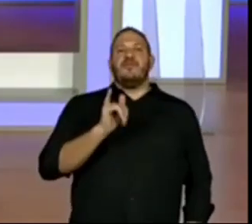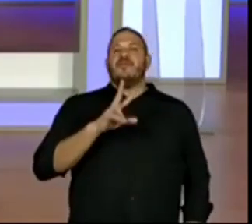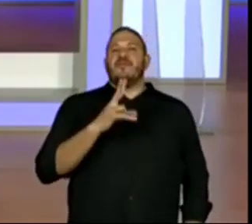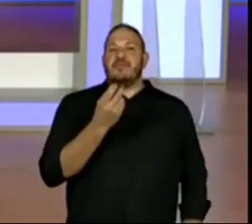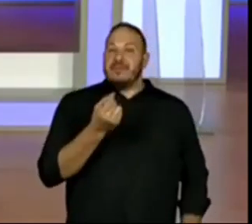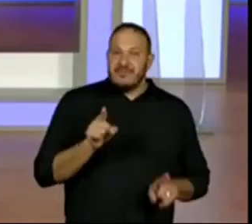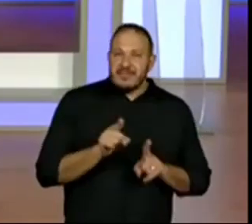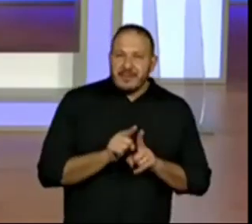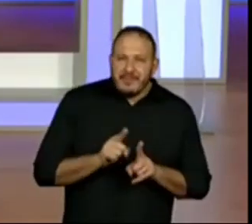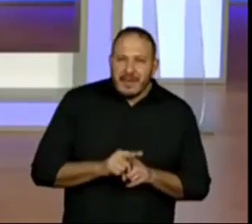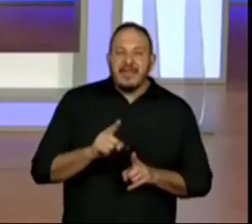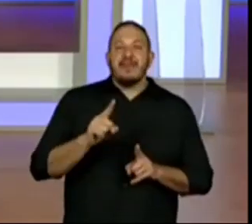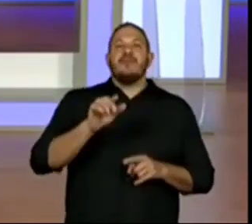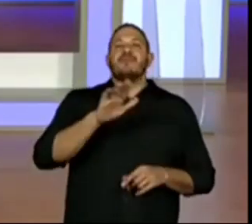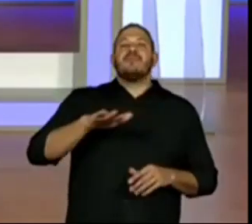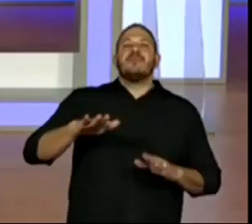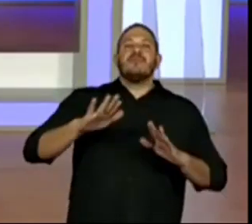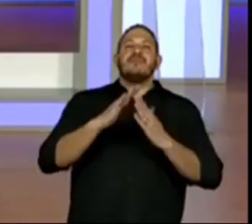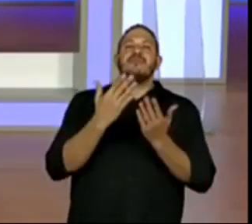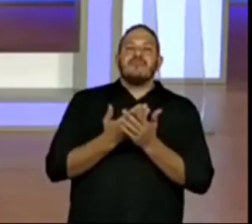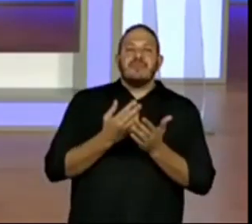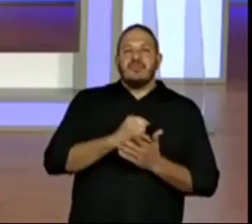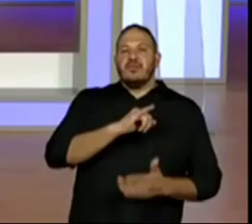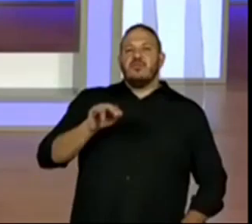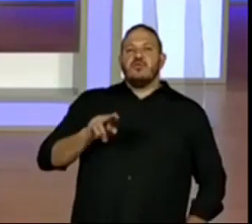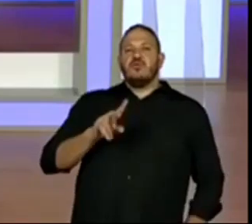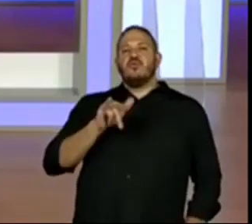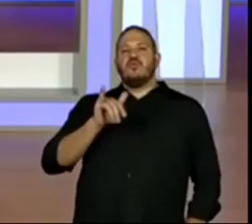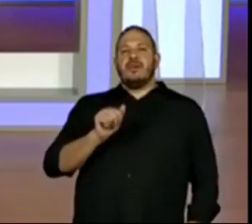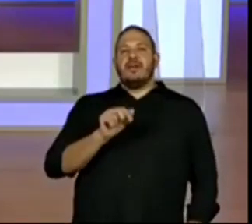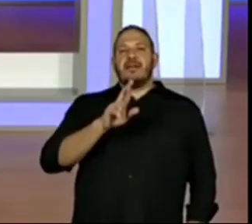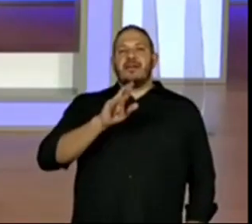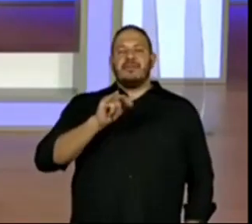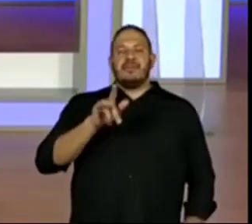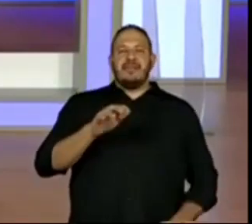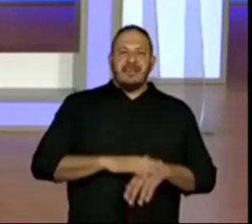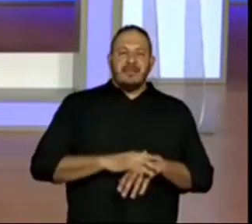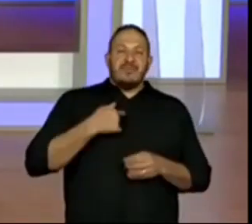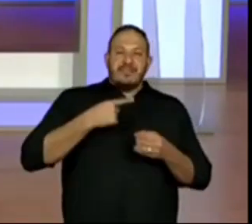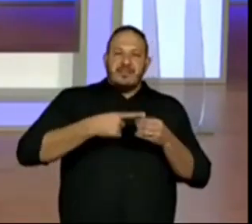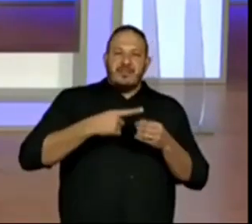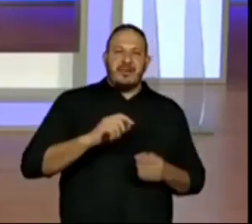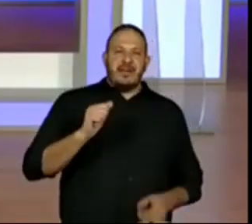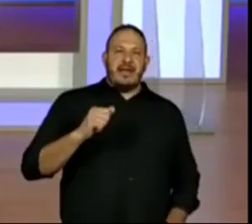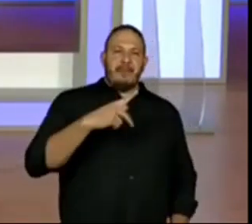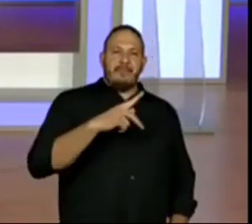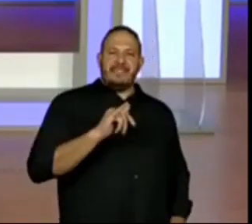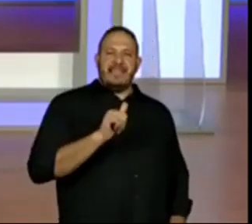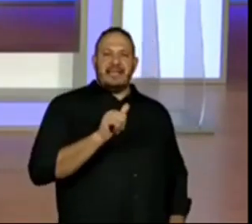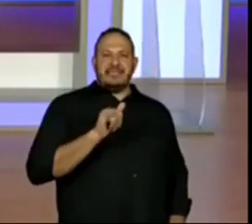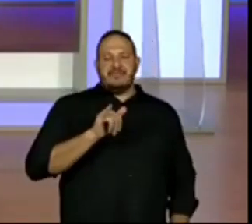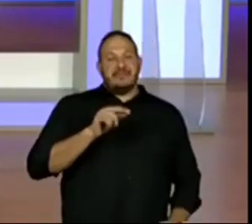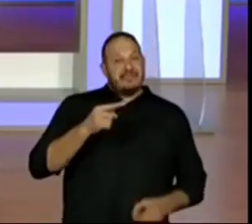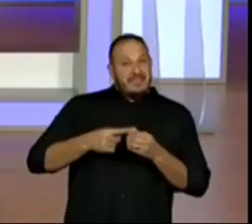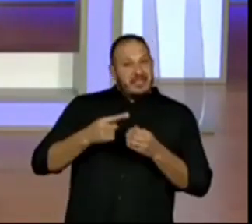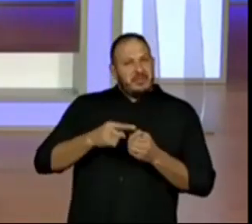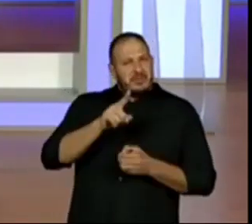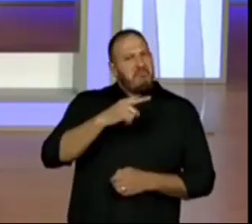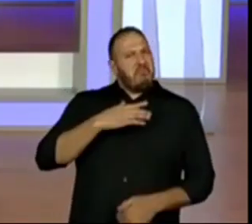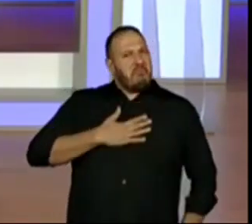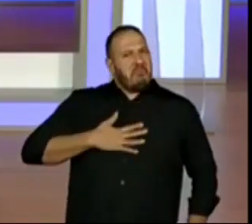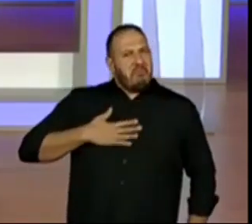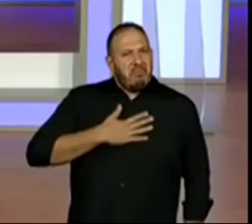O pessoal da escola, Júlia Ribeiro Bretas, de Apiaí. Presentes e animados para a aula.